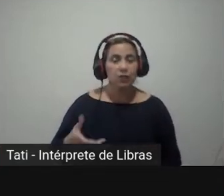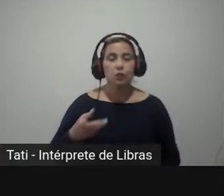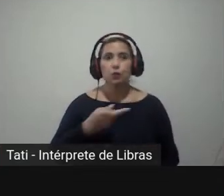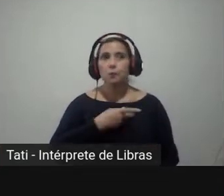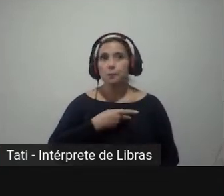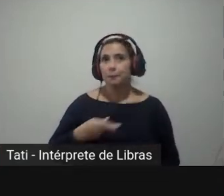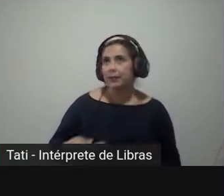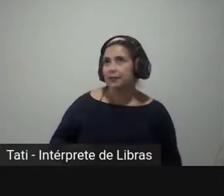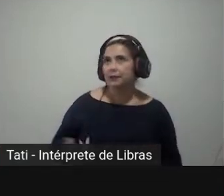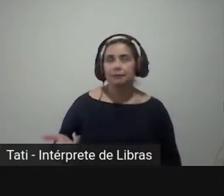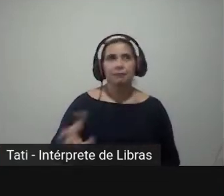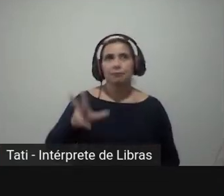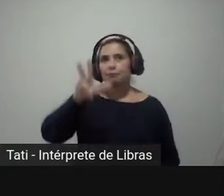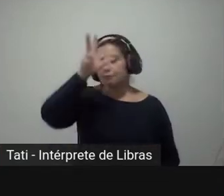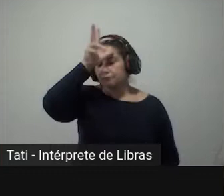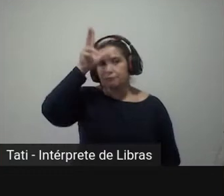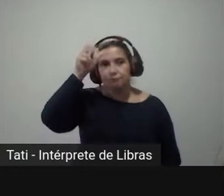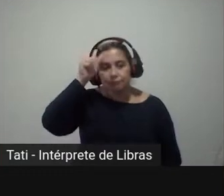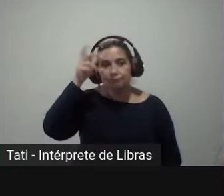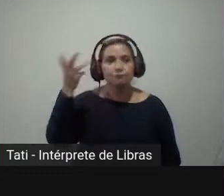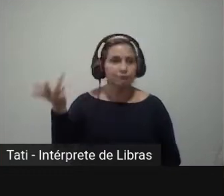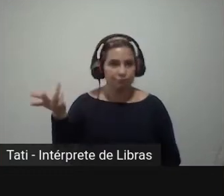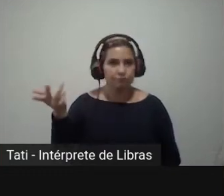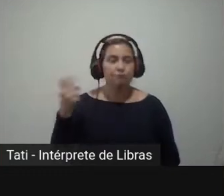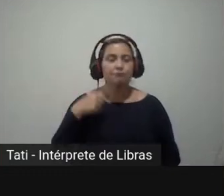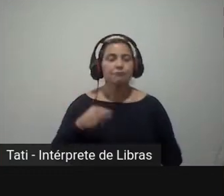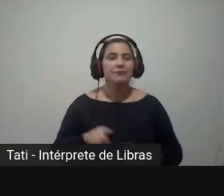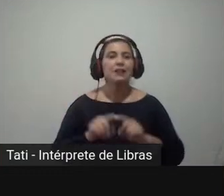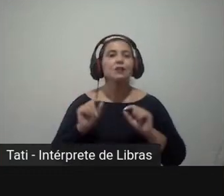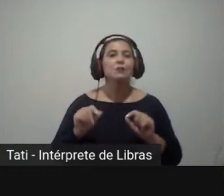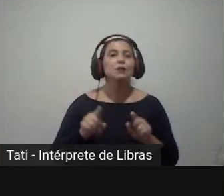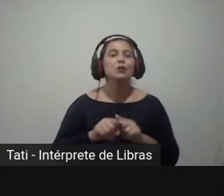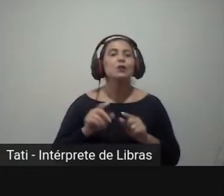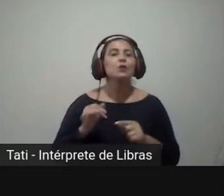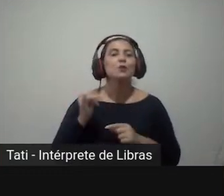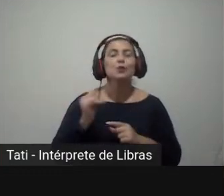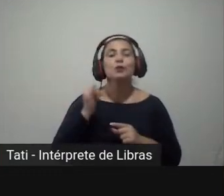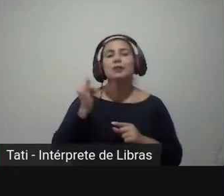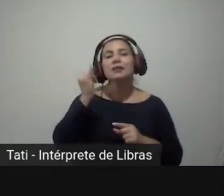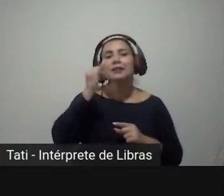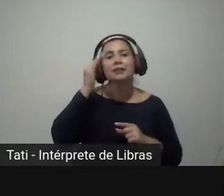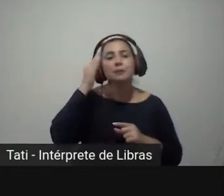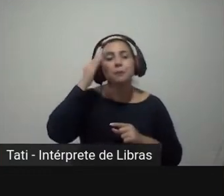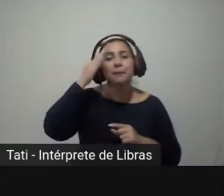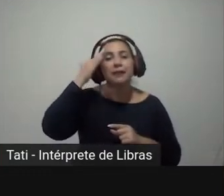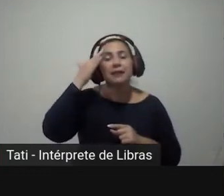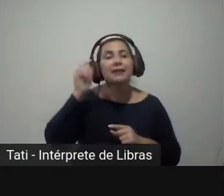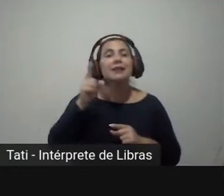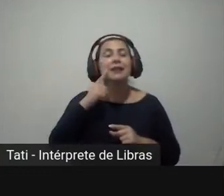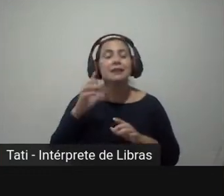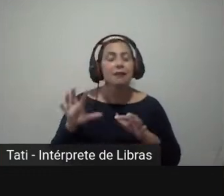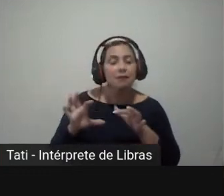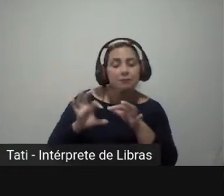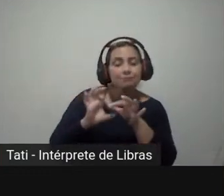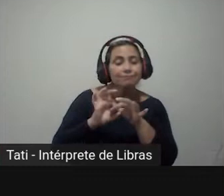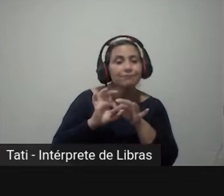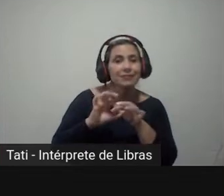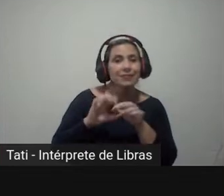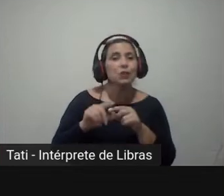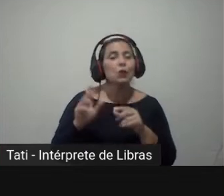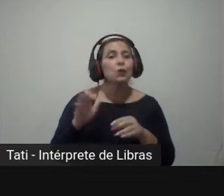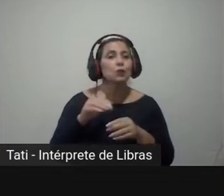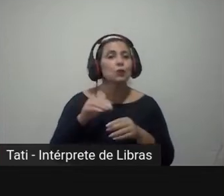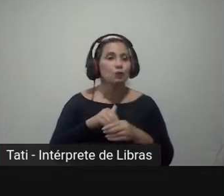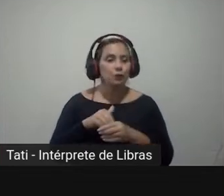acabam atuando nesse sentido, mas também ele é importante para entender a conexão eleitoral